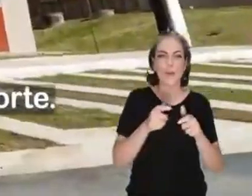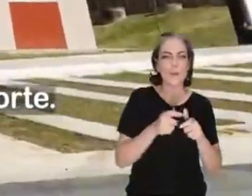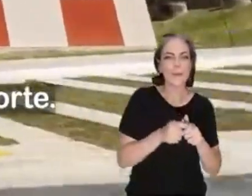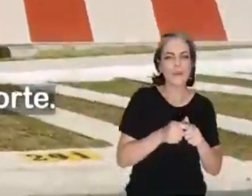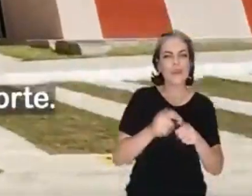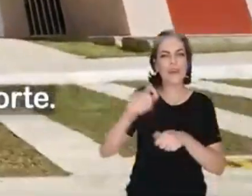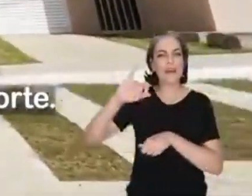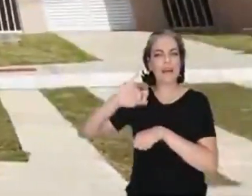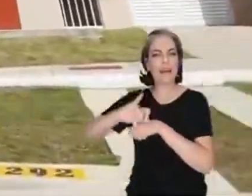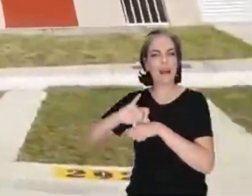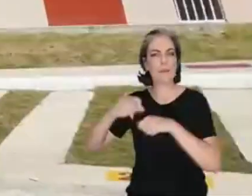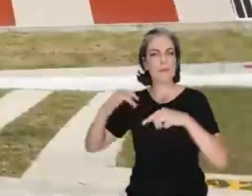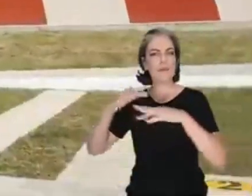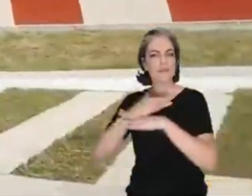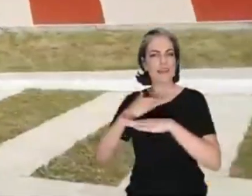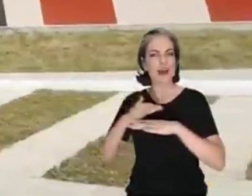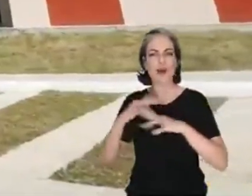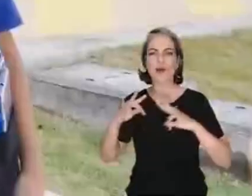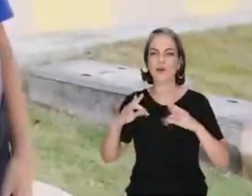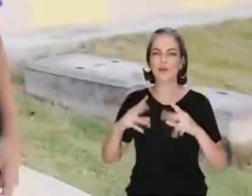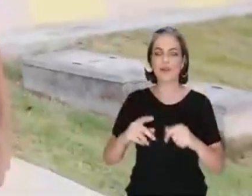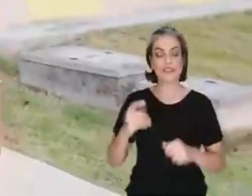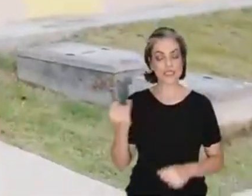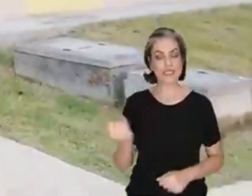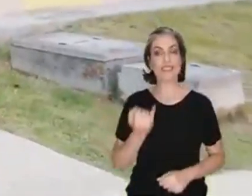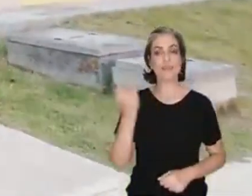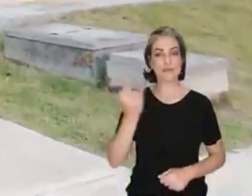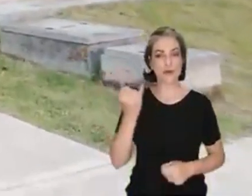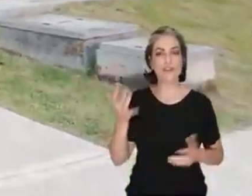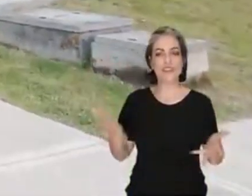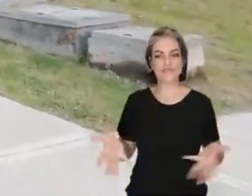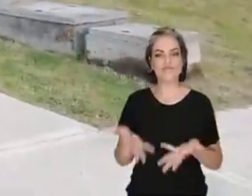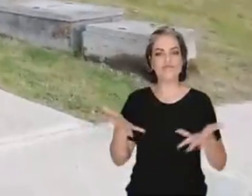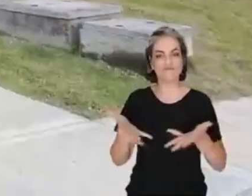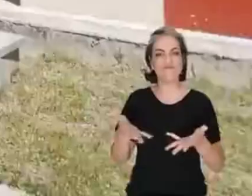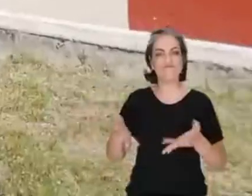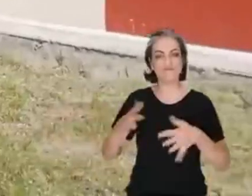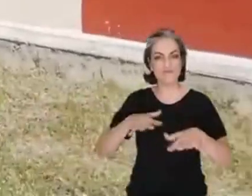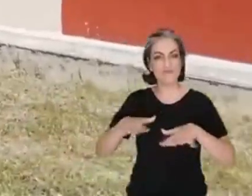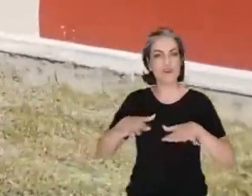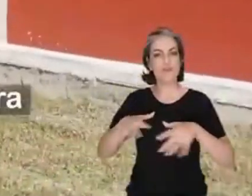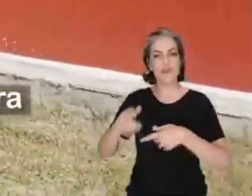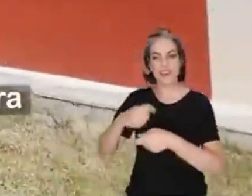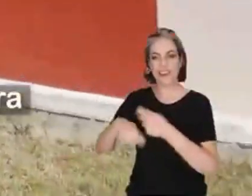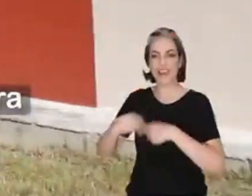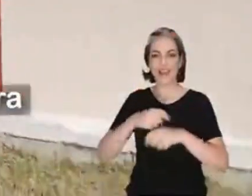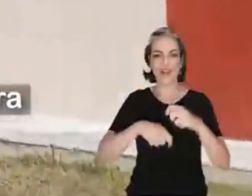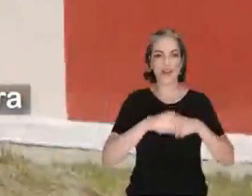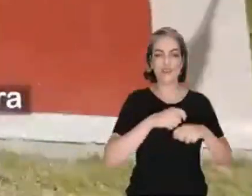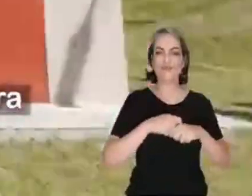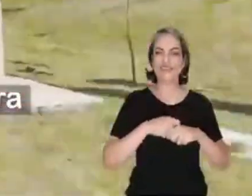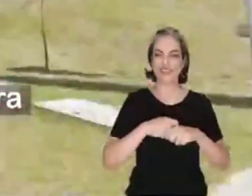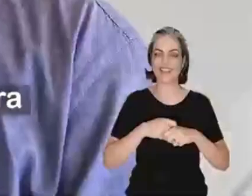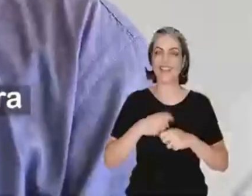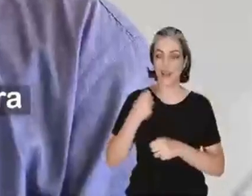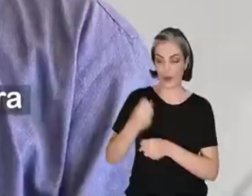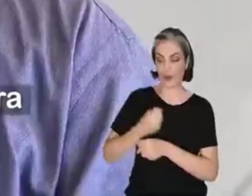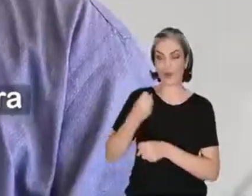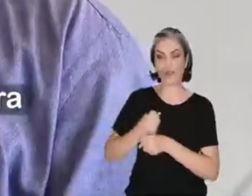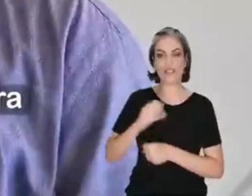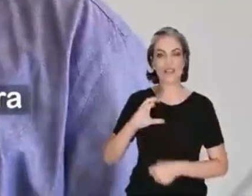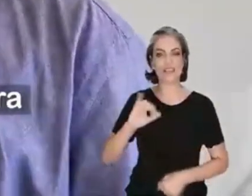pequeno e médio porte. Isso é importante porque movimenta uma economia local, já que a construção civil